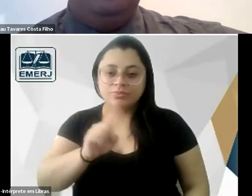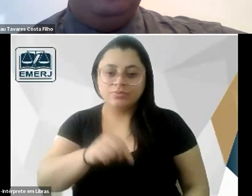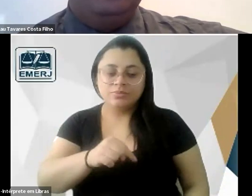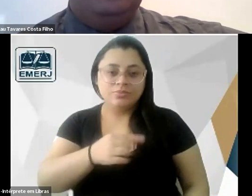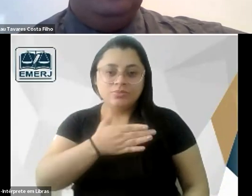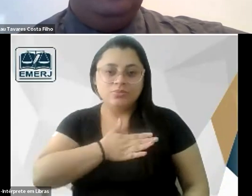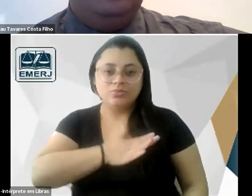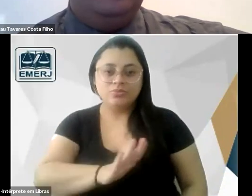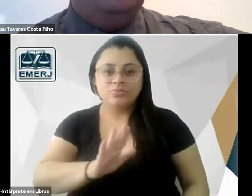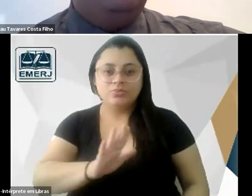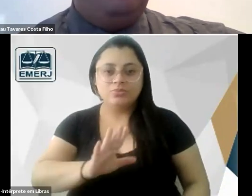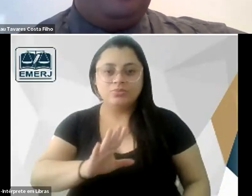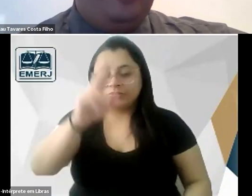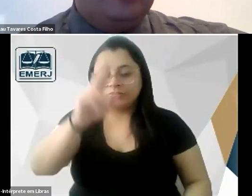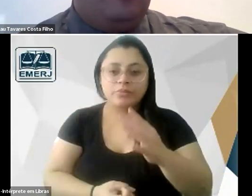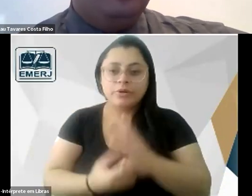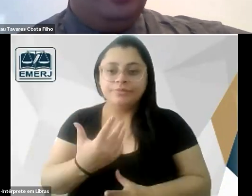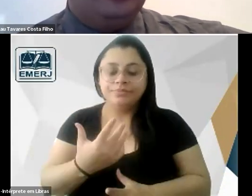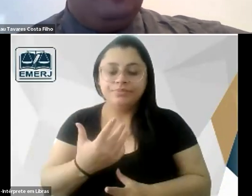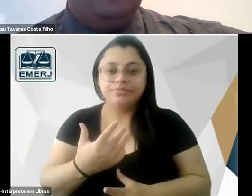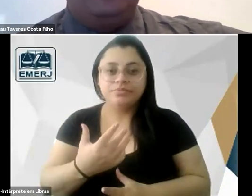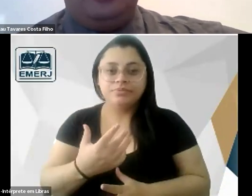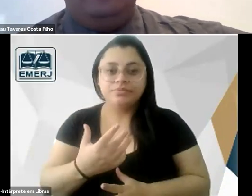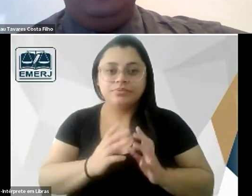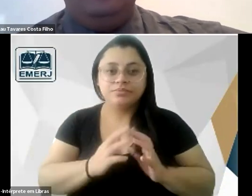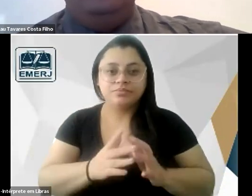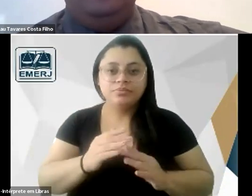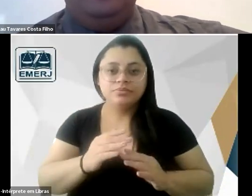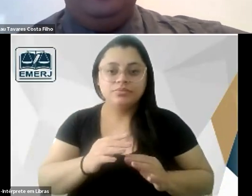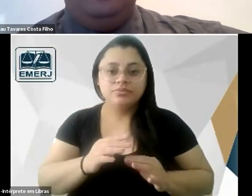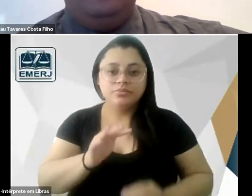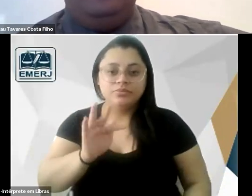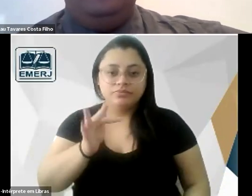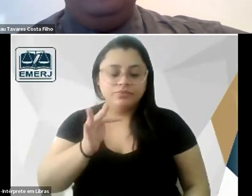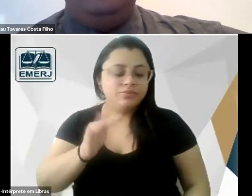não era antitomista nem antimetafísico como já registrou o professor Carlos Direito